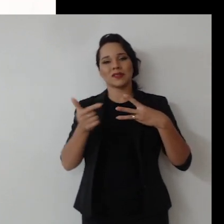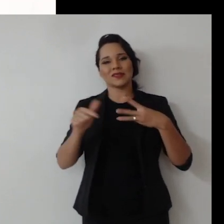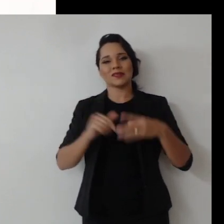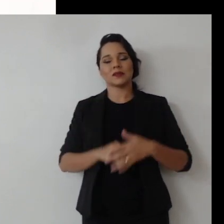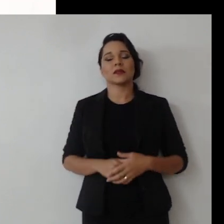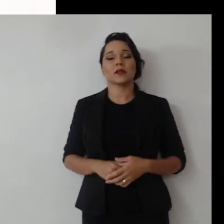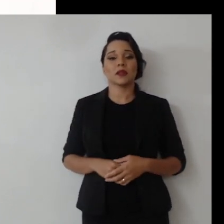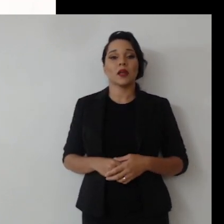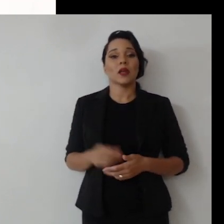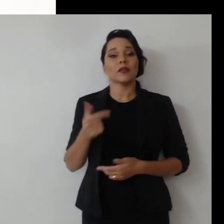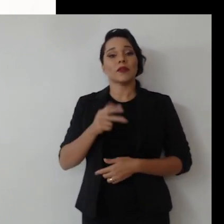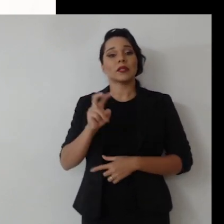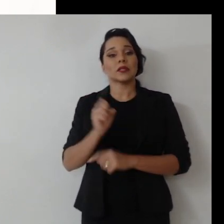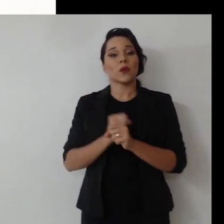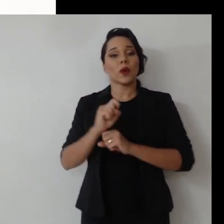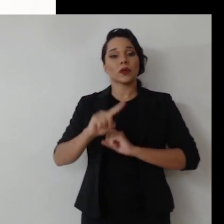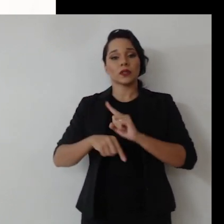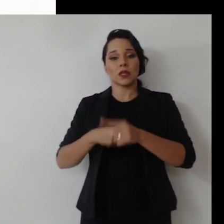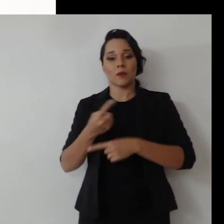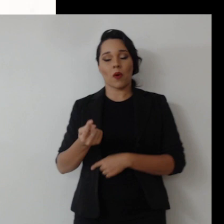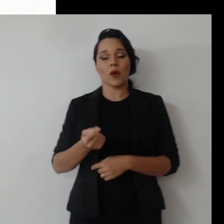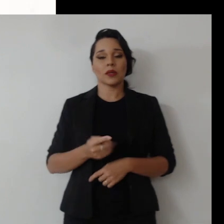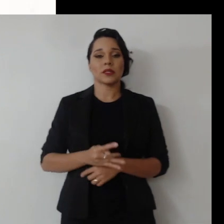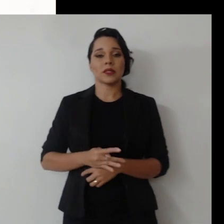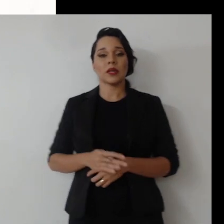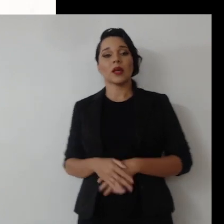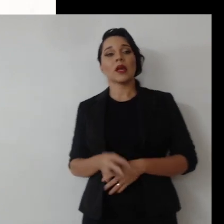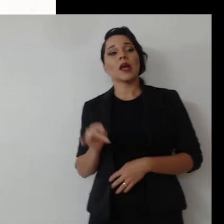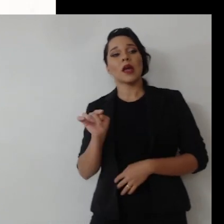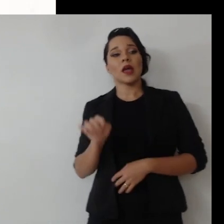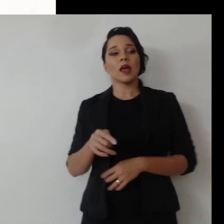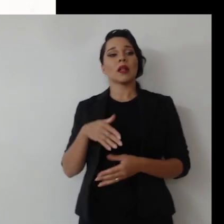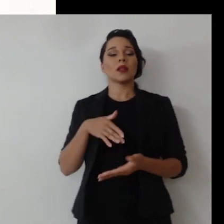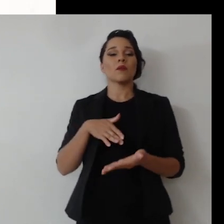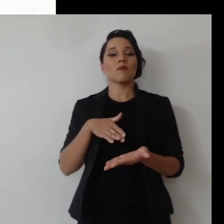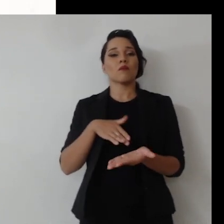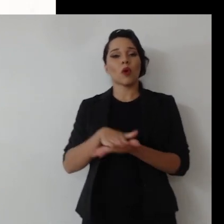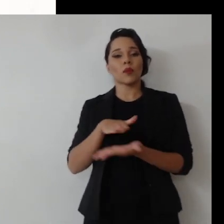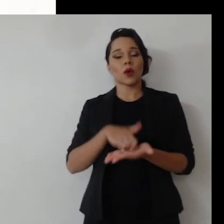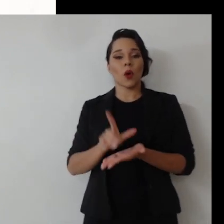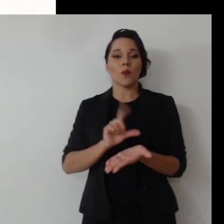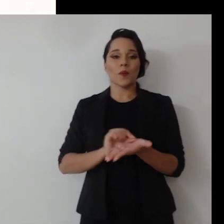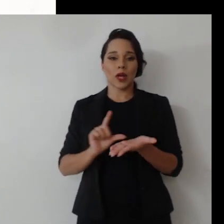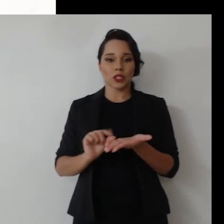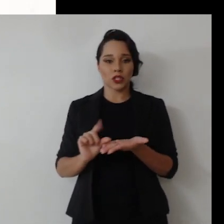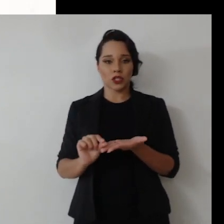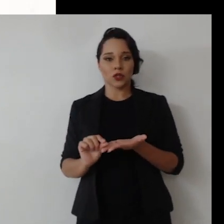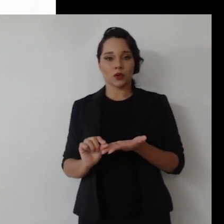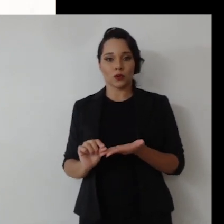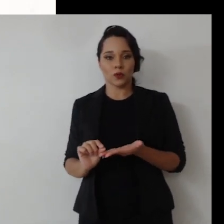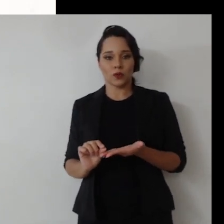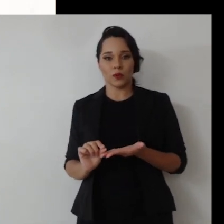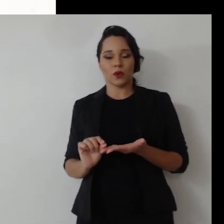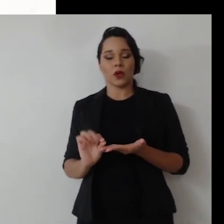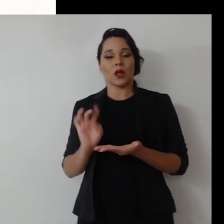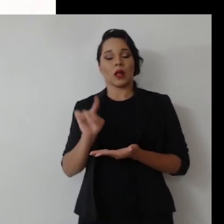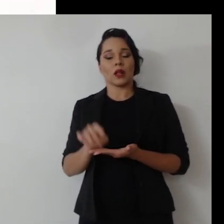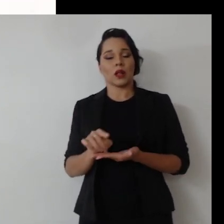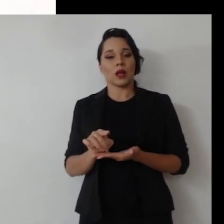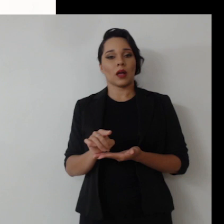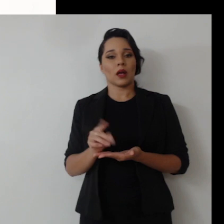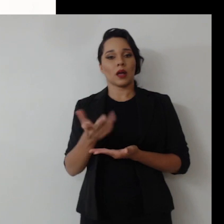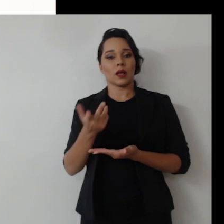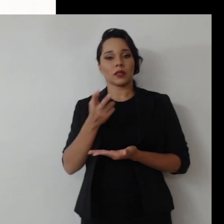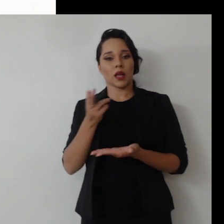é muito interessante que 25 anos depois o John Elkington, ele publicou um artigo na Harvard Business Review, da